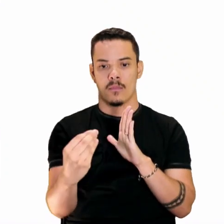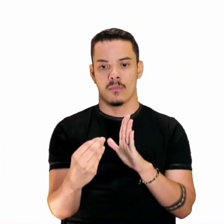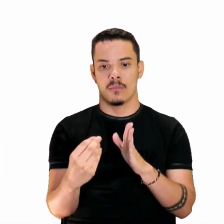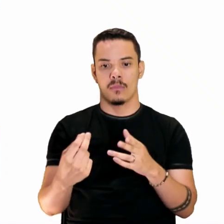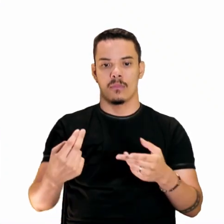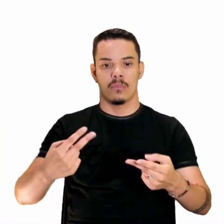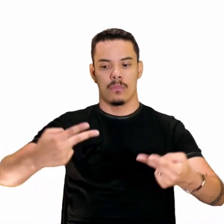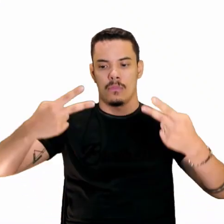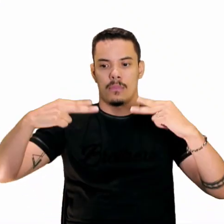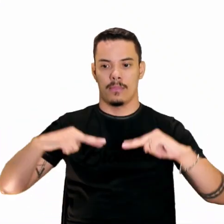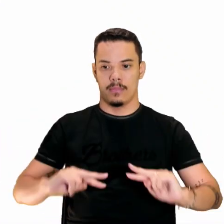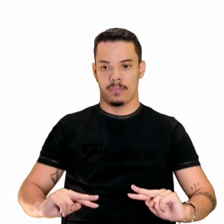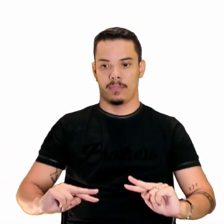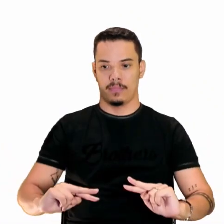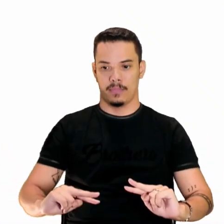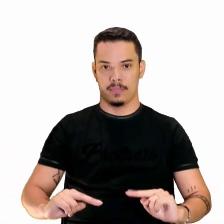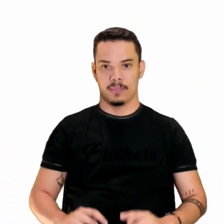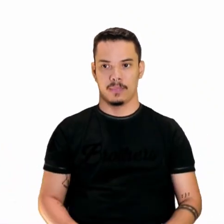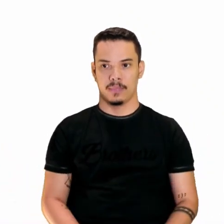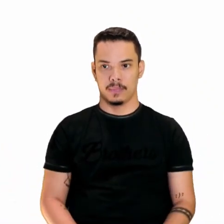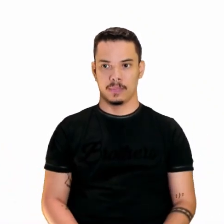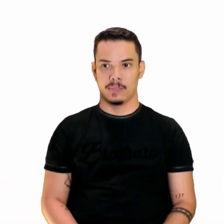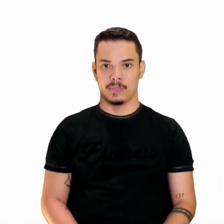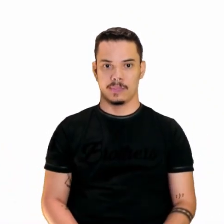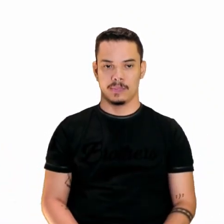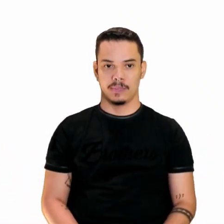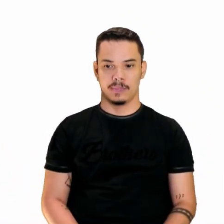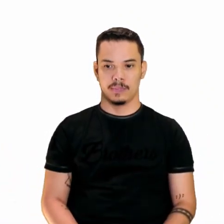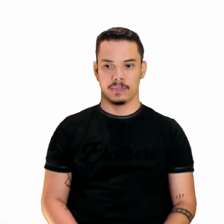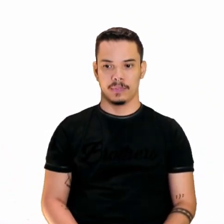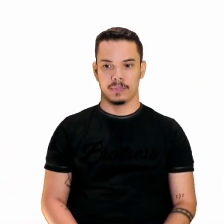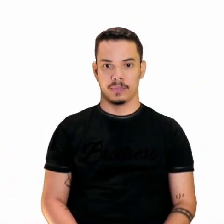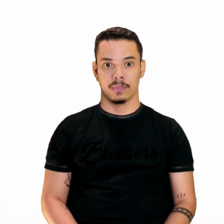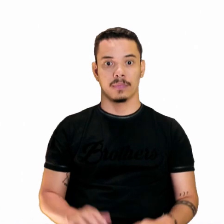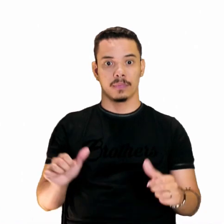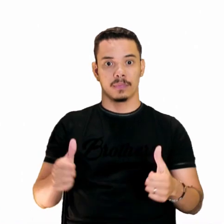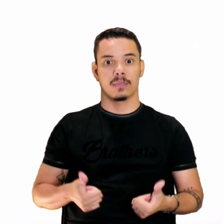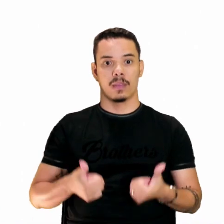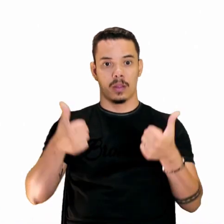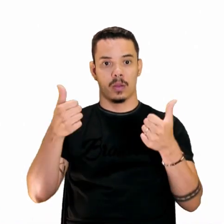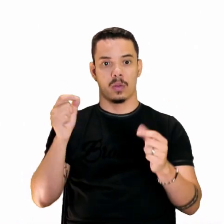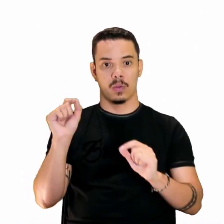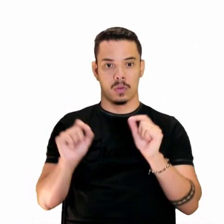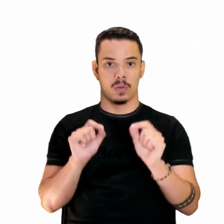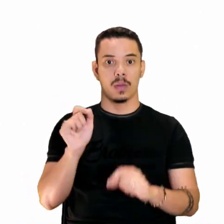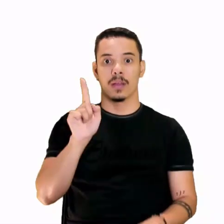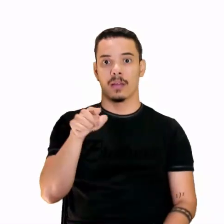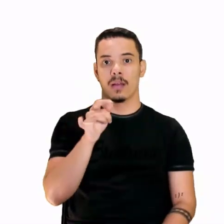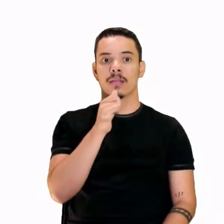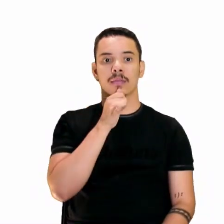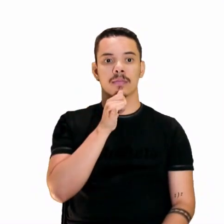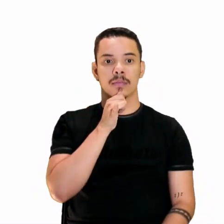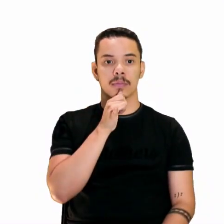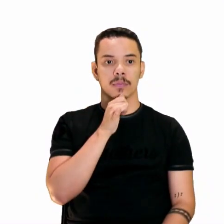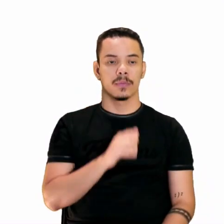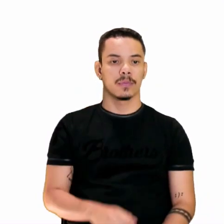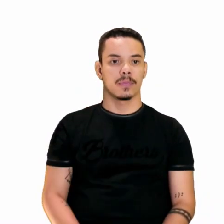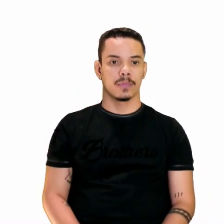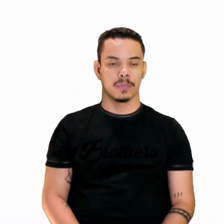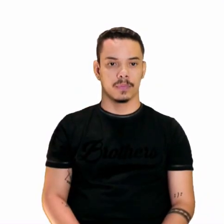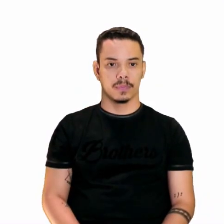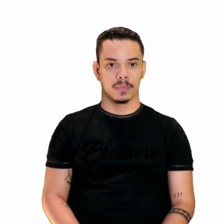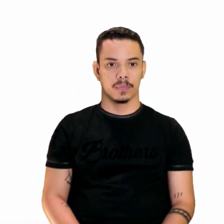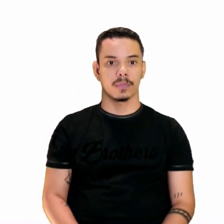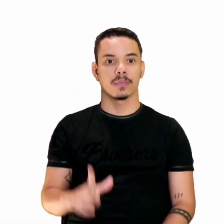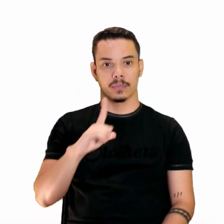transcrição. Beleza! Então, vamos aí, melhor do que tudo isso, são os exemplos. Vamos lá! E